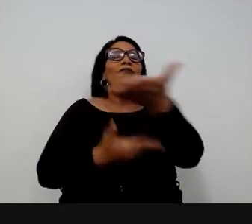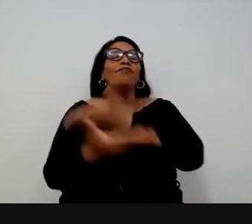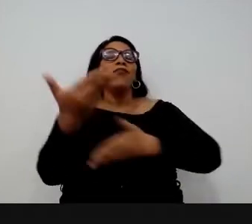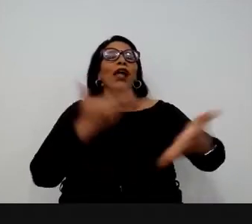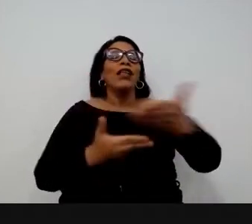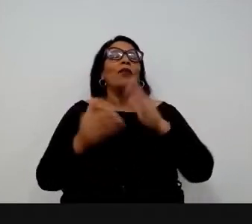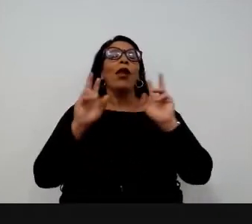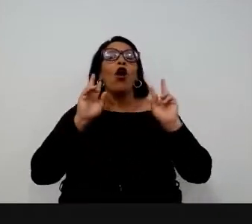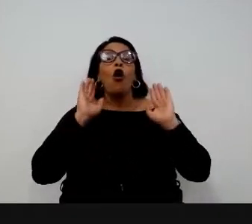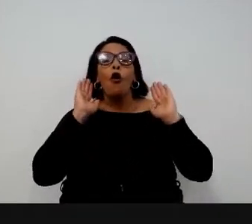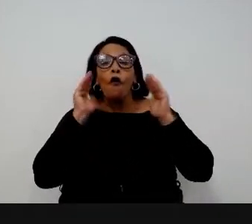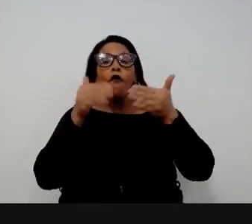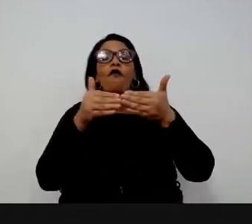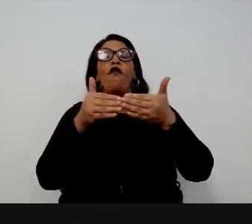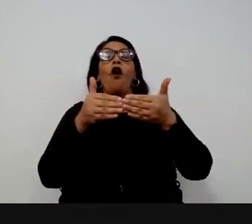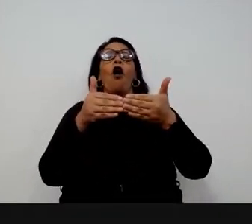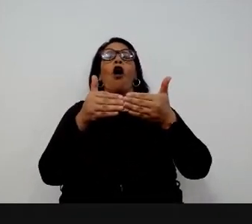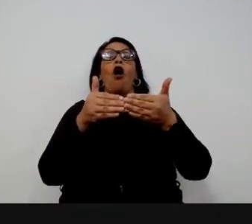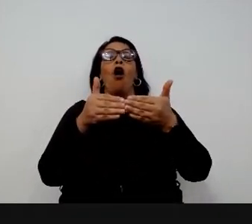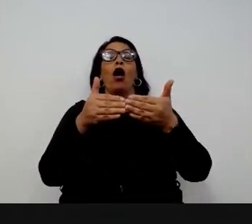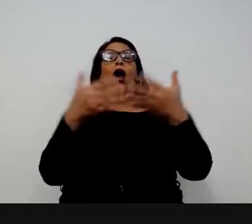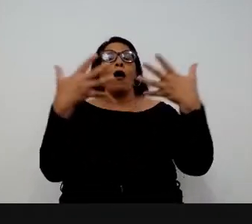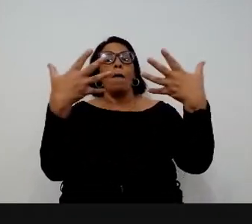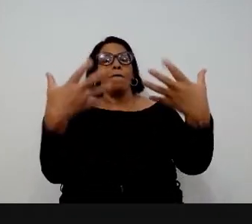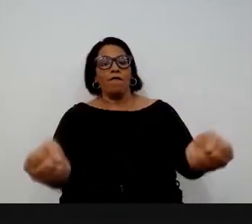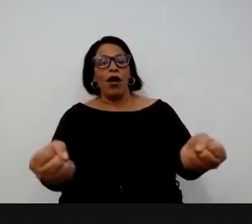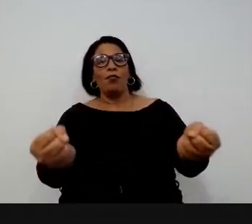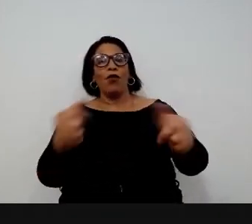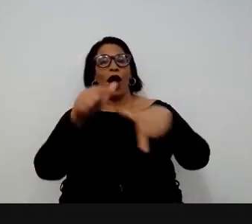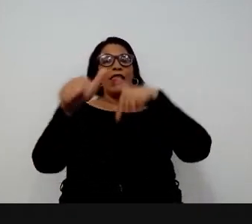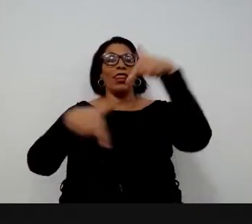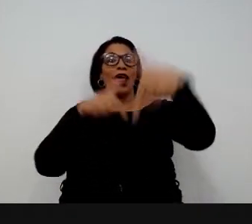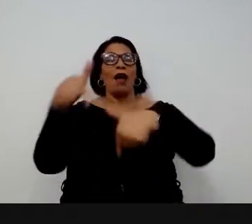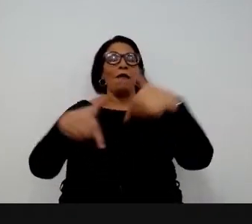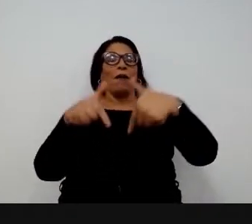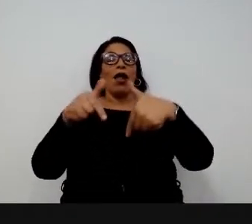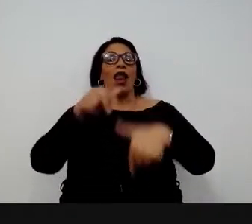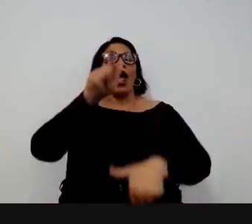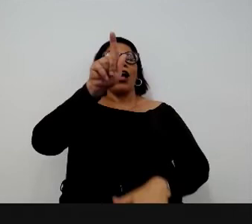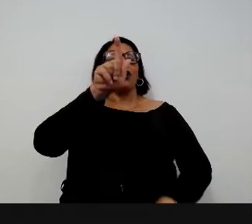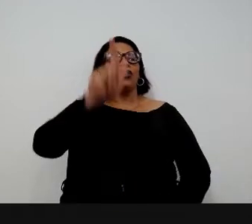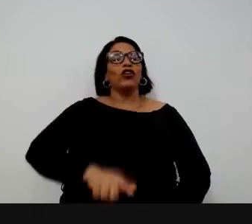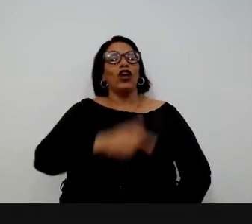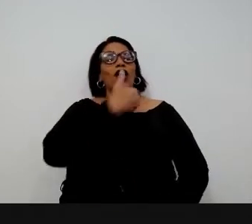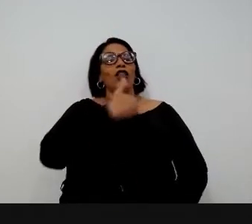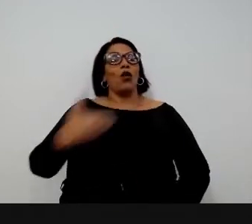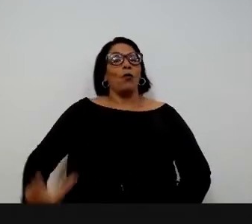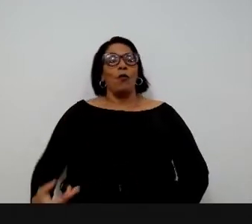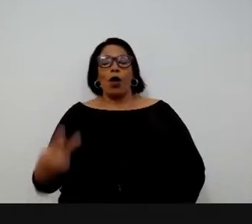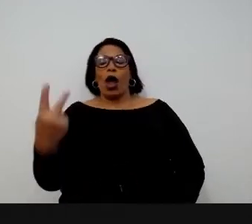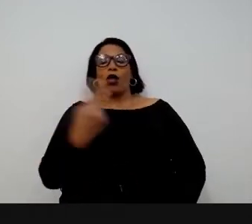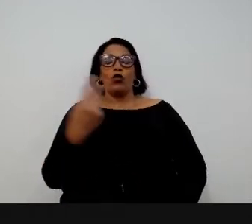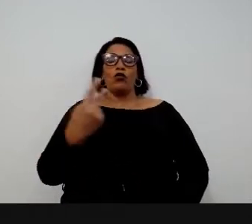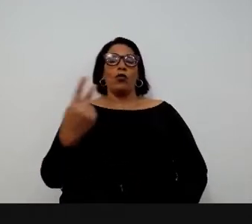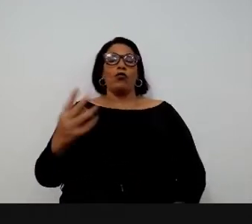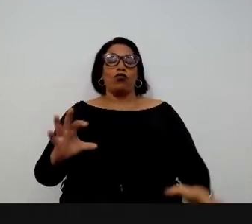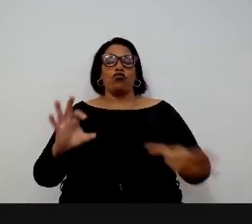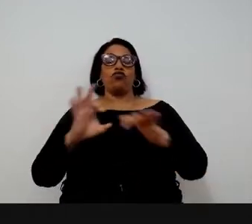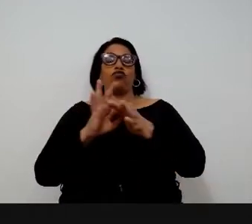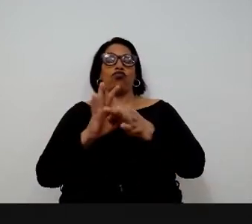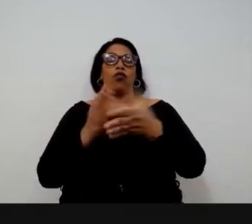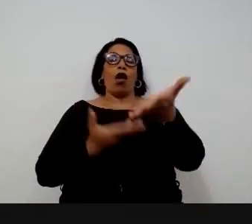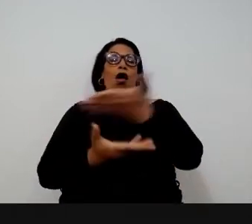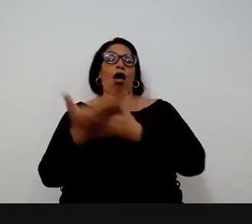relacionamento que deu um match, aparece o Bora, e aí as duas pessoas podem se conectar.